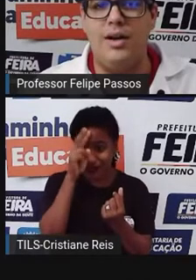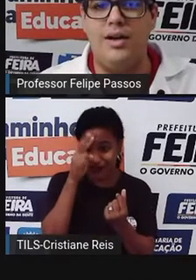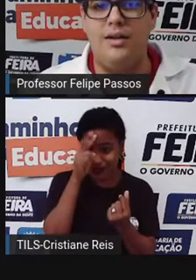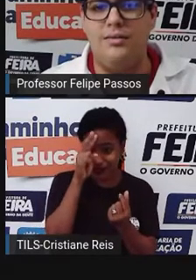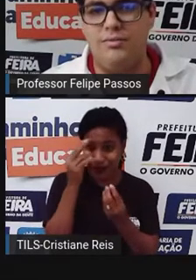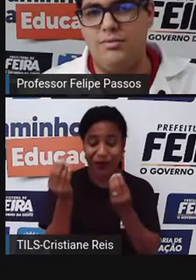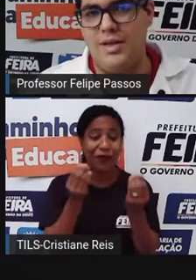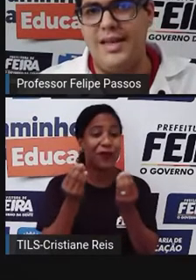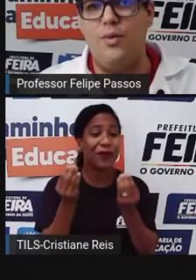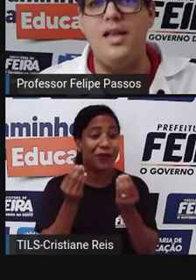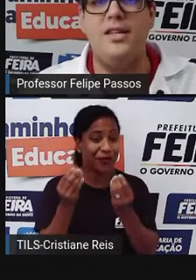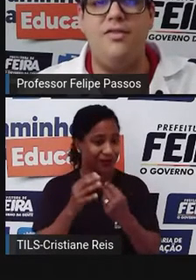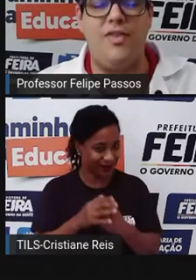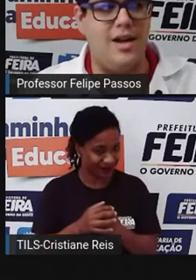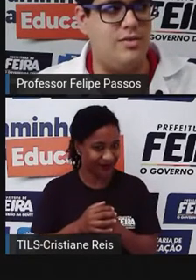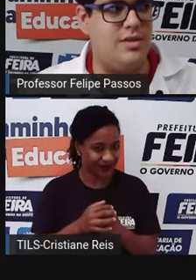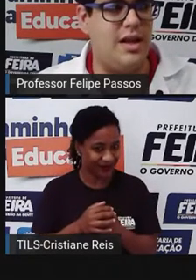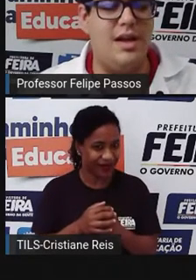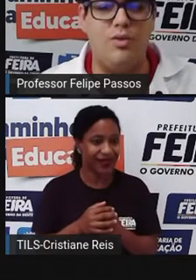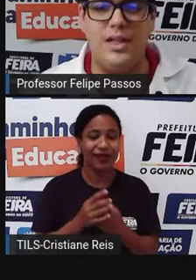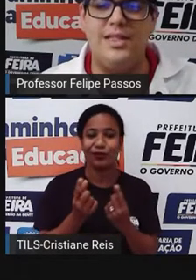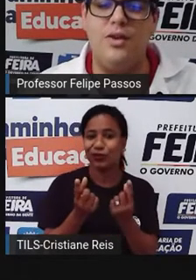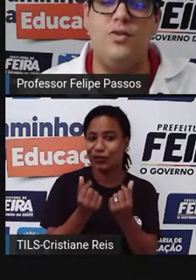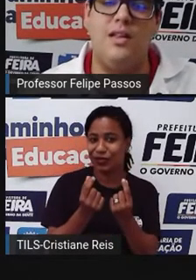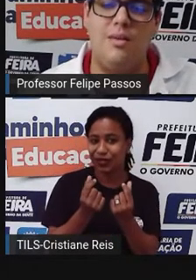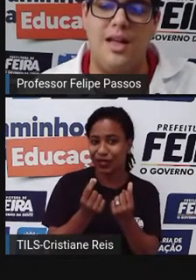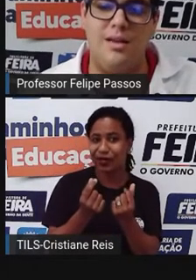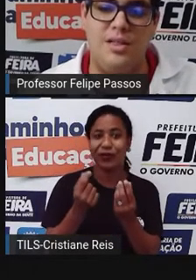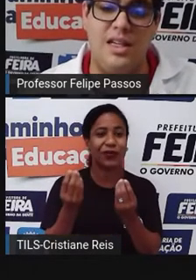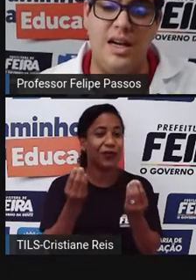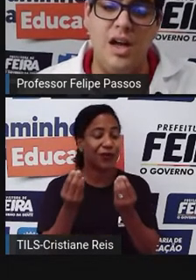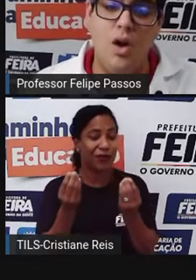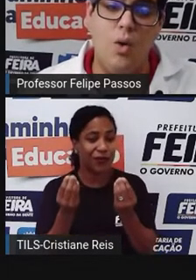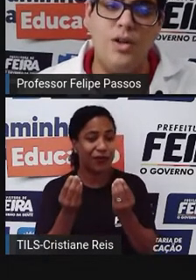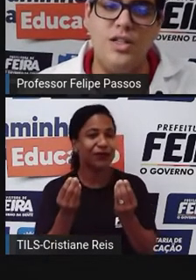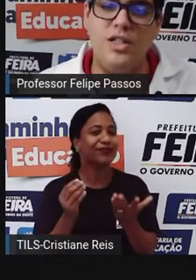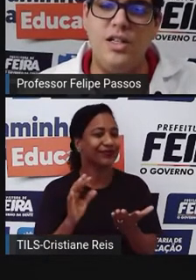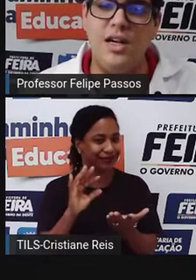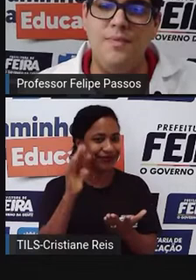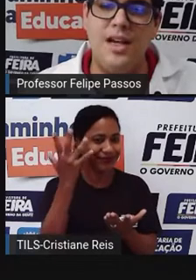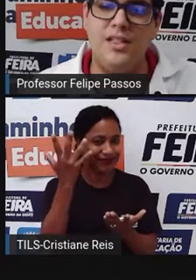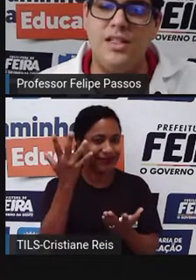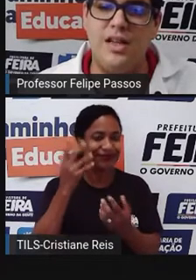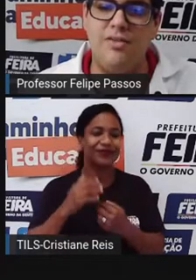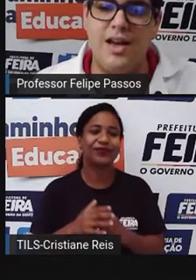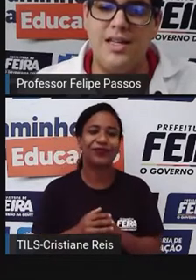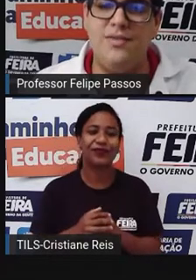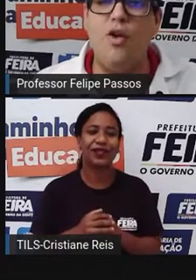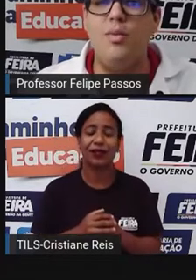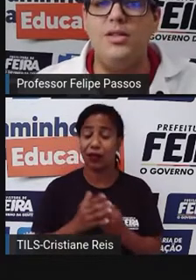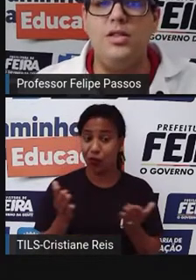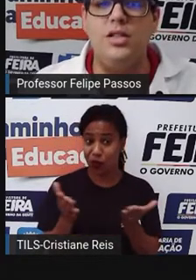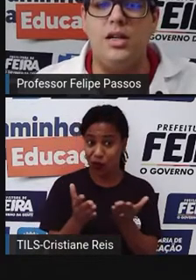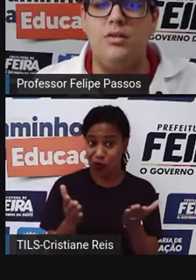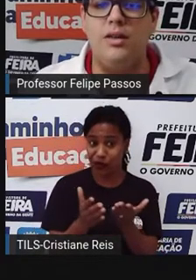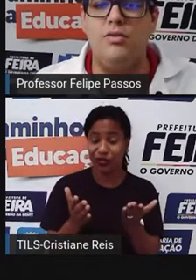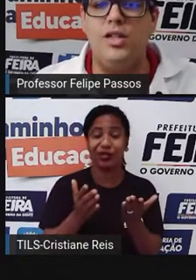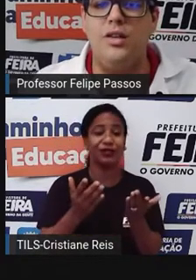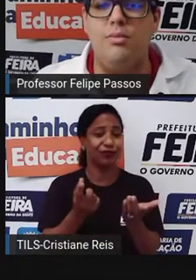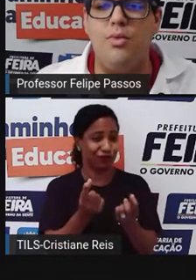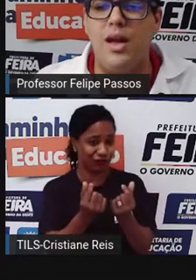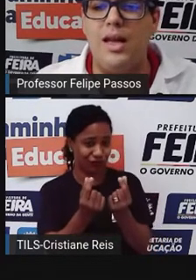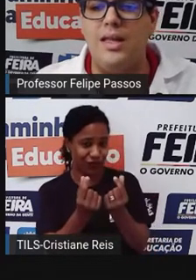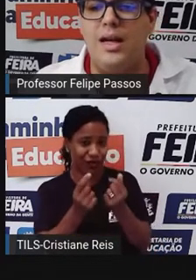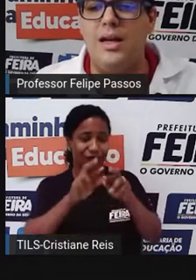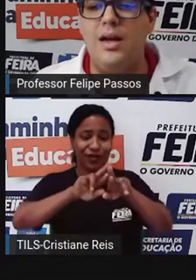sequência de fatos, né? Aconteceu de uma determinada maneira. Hoje em dia a gente tem várias formas de dinheiro, né? O